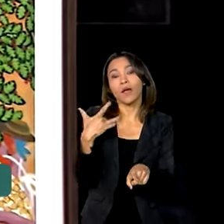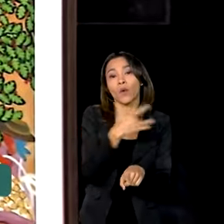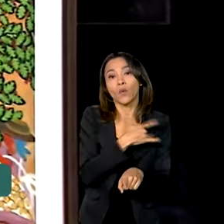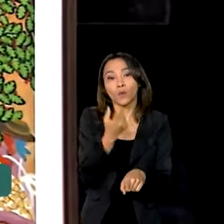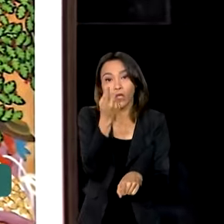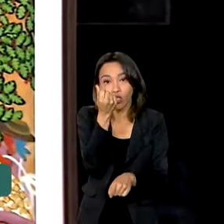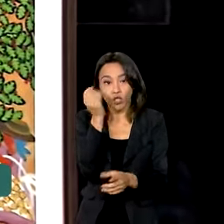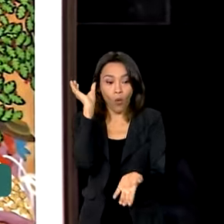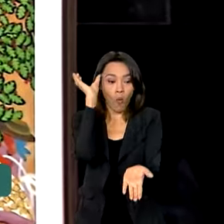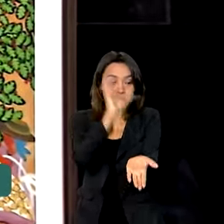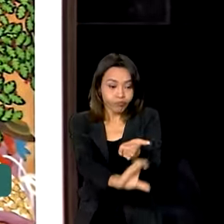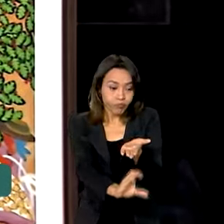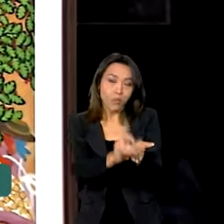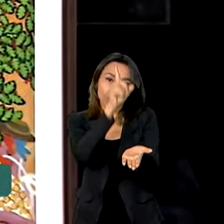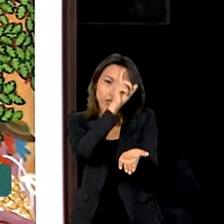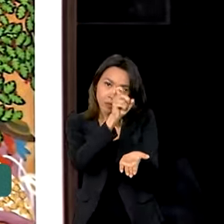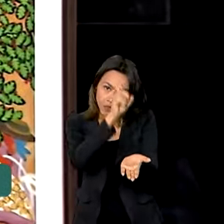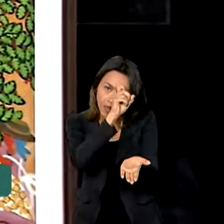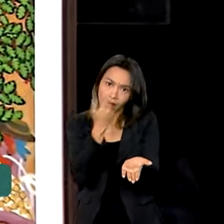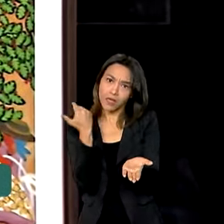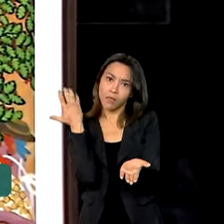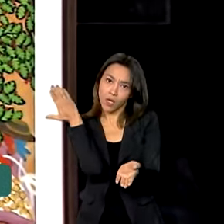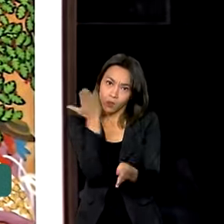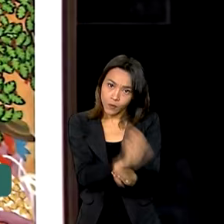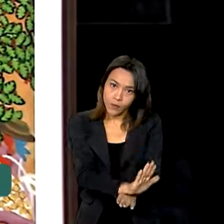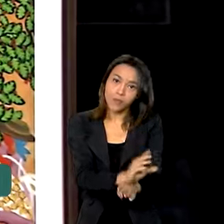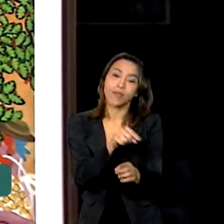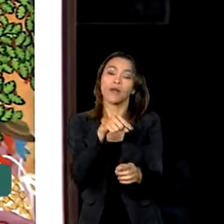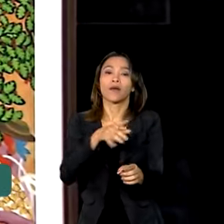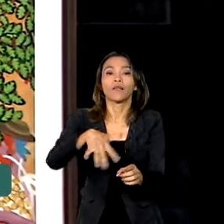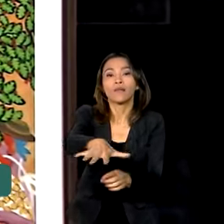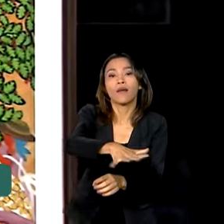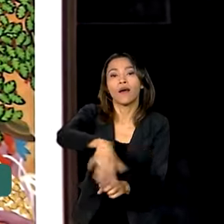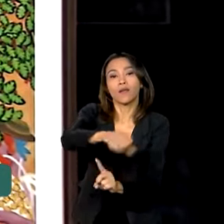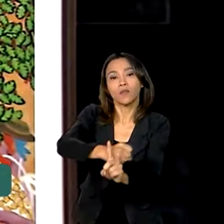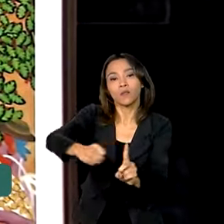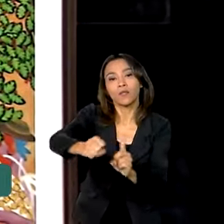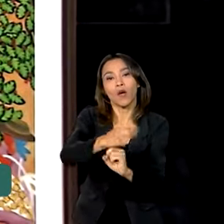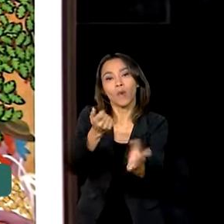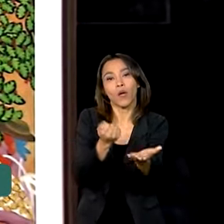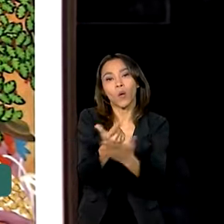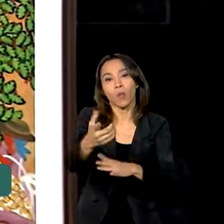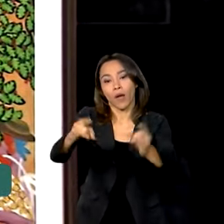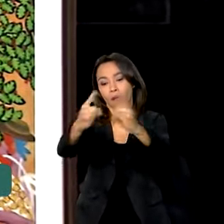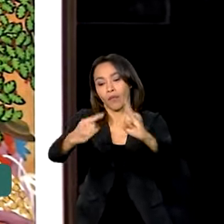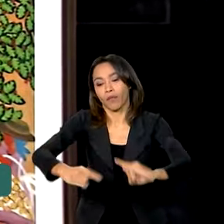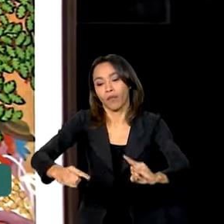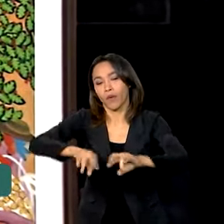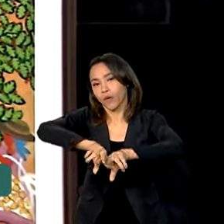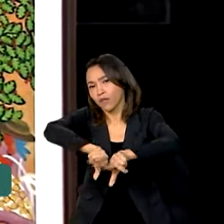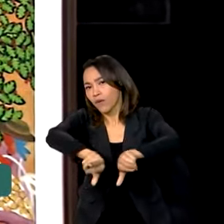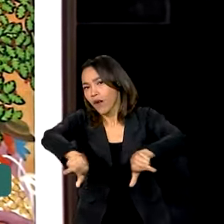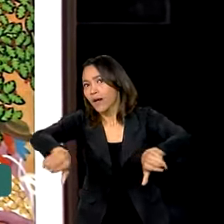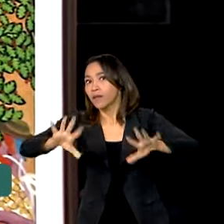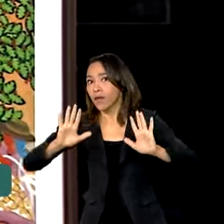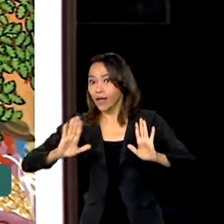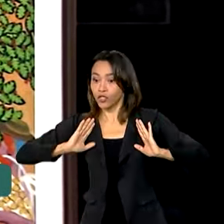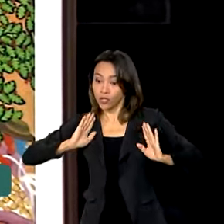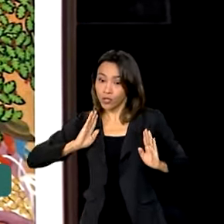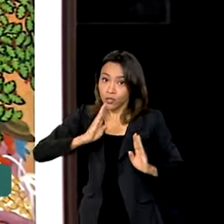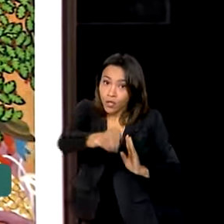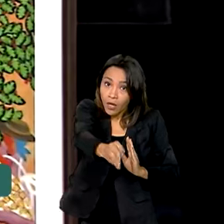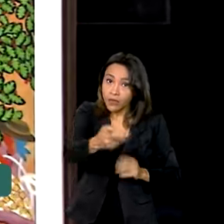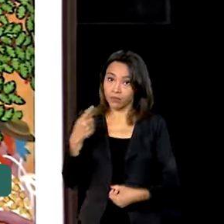os recursos para as unidades de saúde, para os hospitais, da assistência social para abrigos, acolhimentos. repasses expressos direto para os